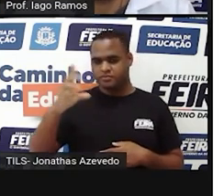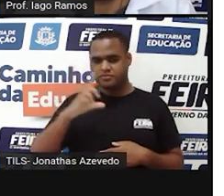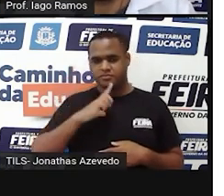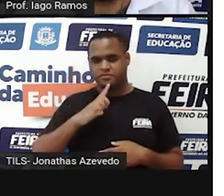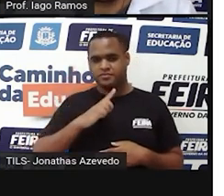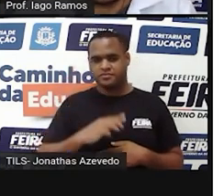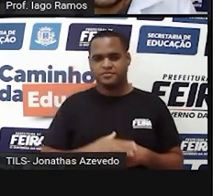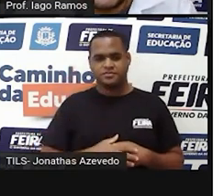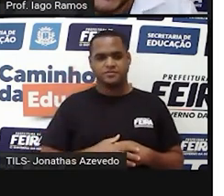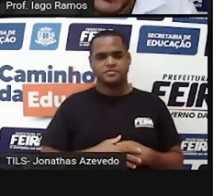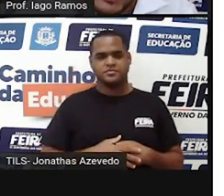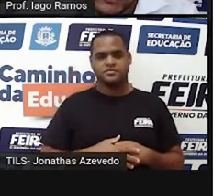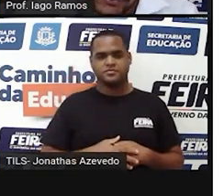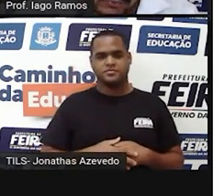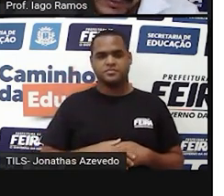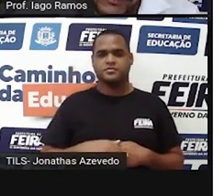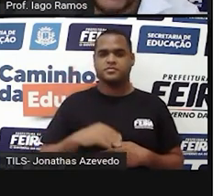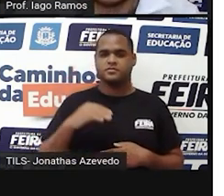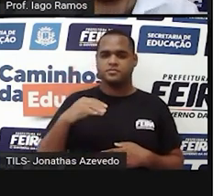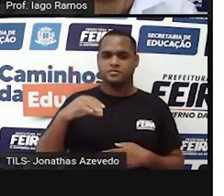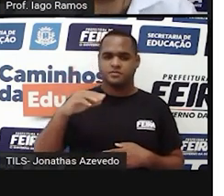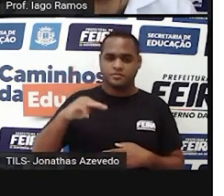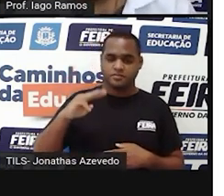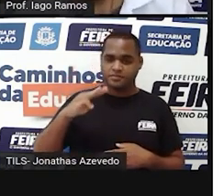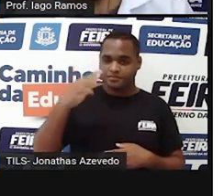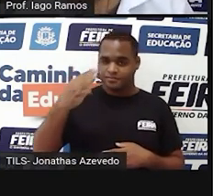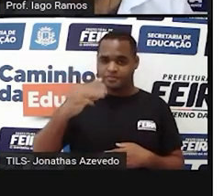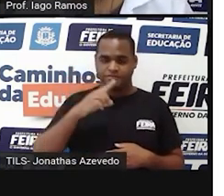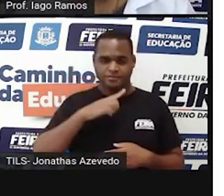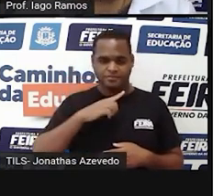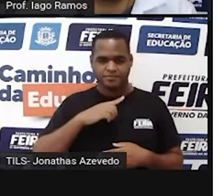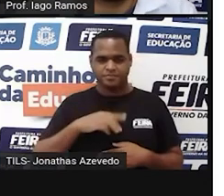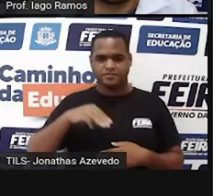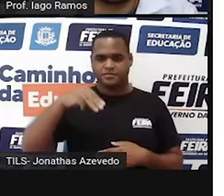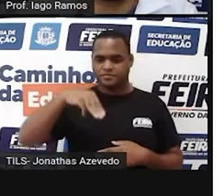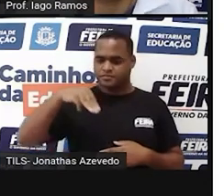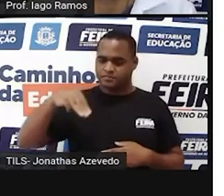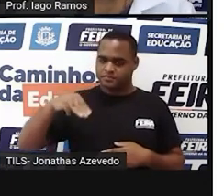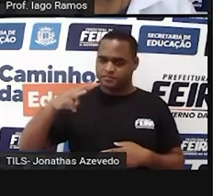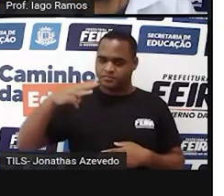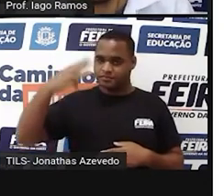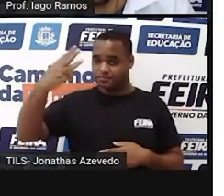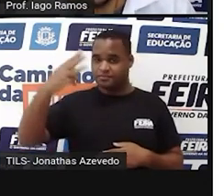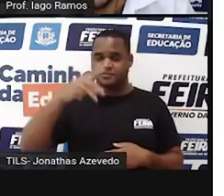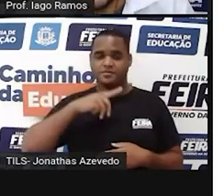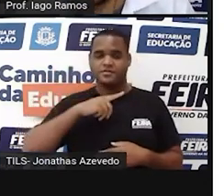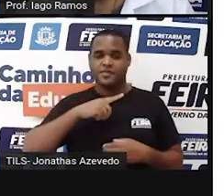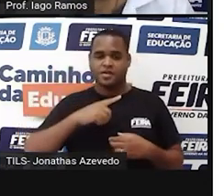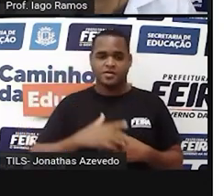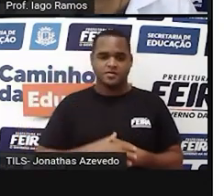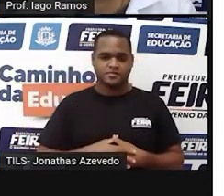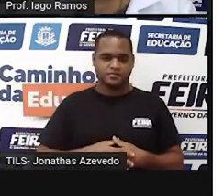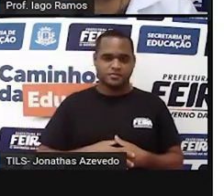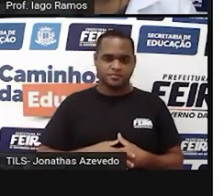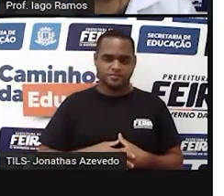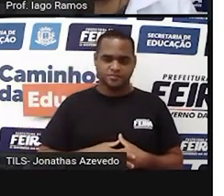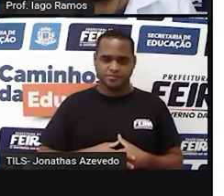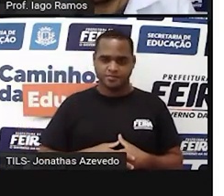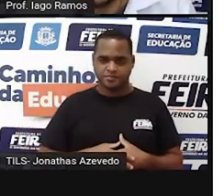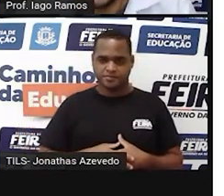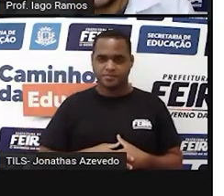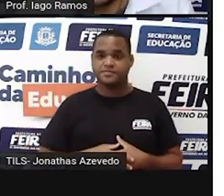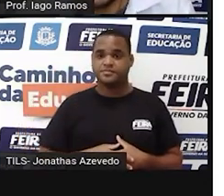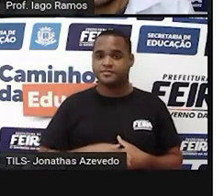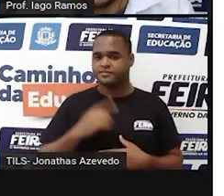D-M elevado a 3. Centímetro cúbico, C-M elevado a 3. Milímetro cúbico, M-M elevado a 3.